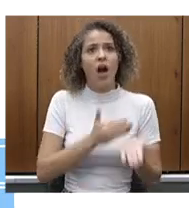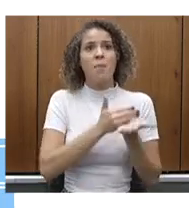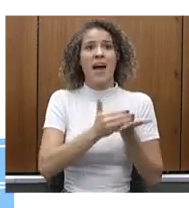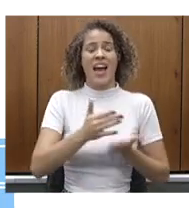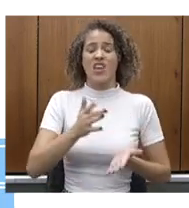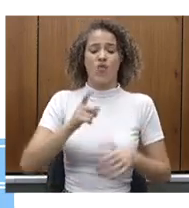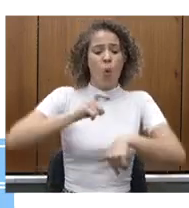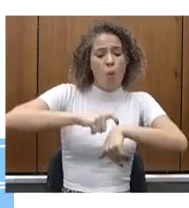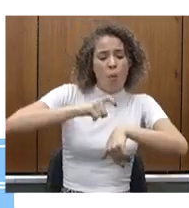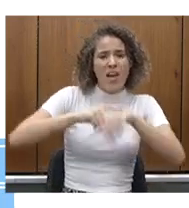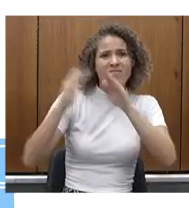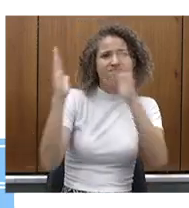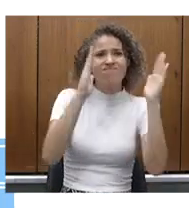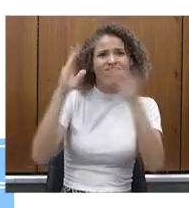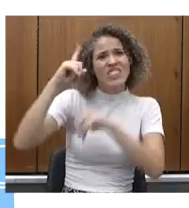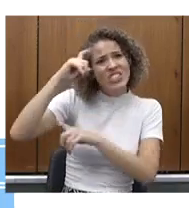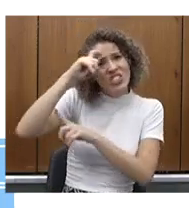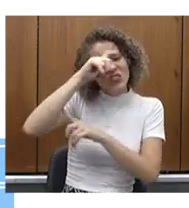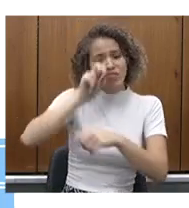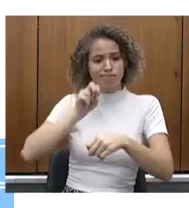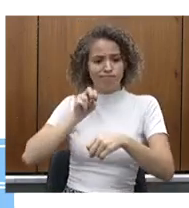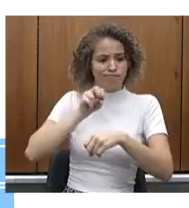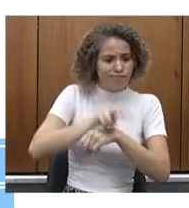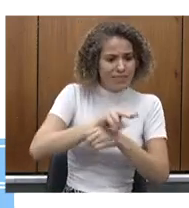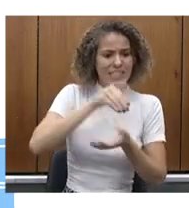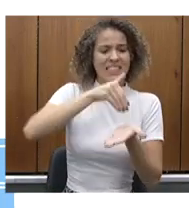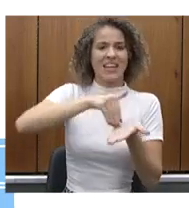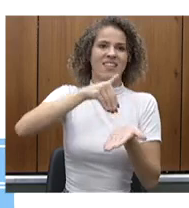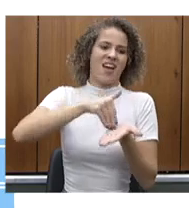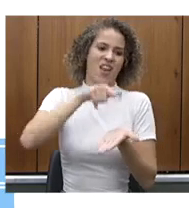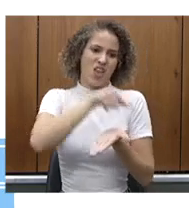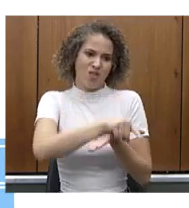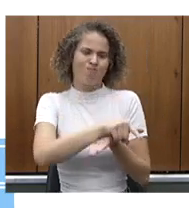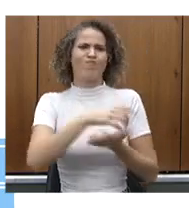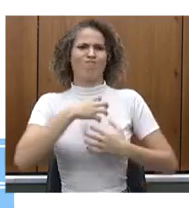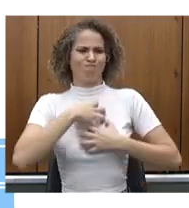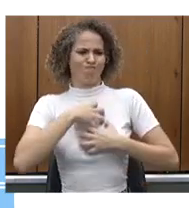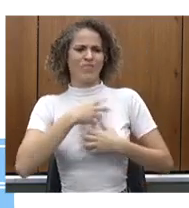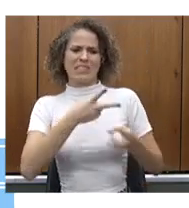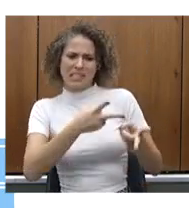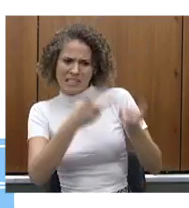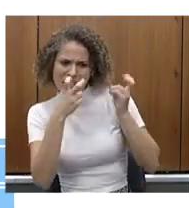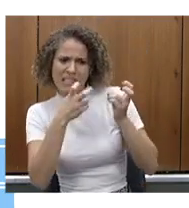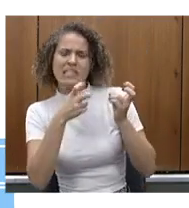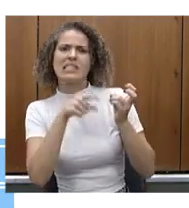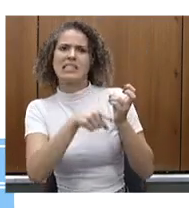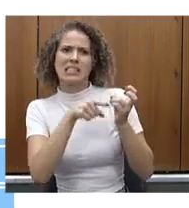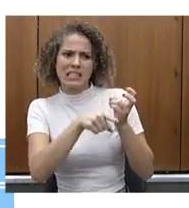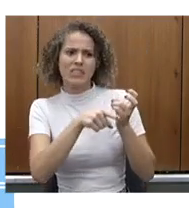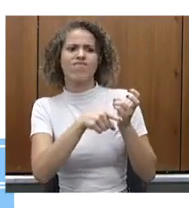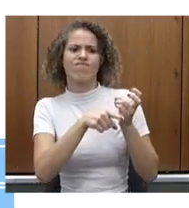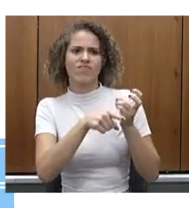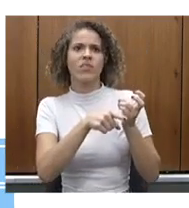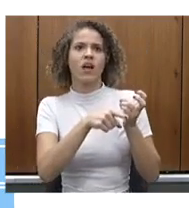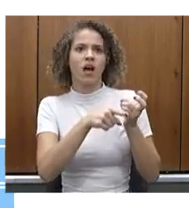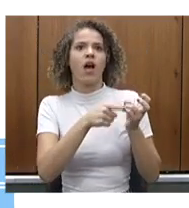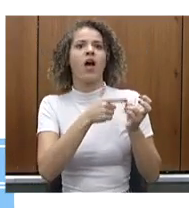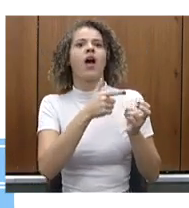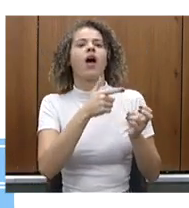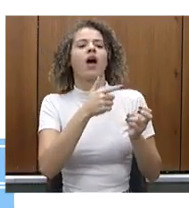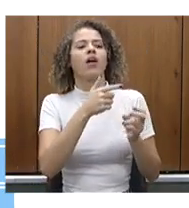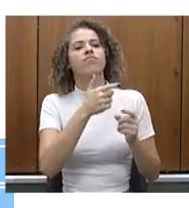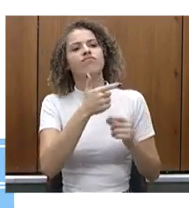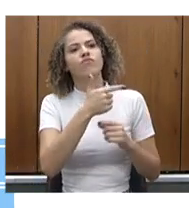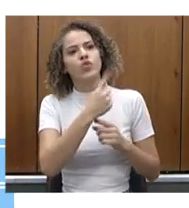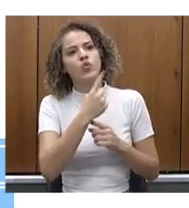momento dela foi quando eu entrei na secretaria. E aí nós, dentro desses 21 a 22 meses,